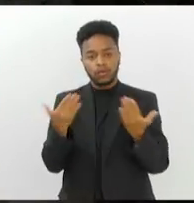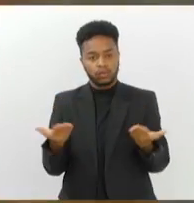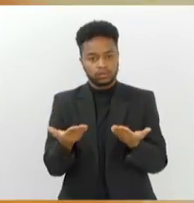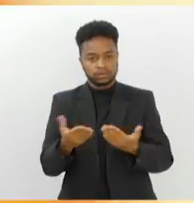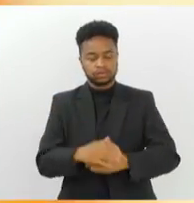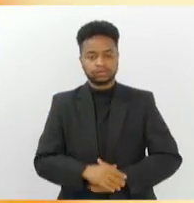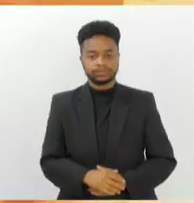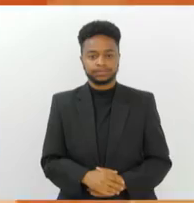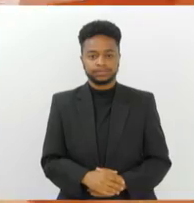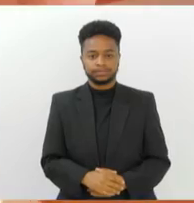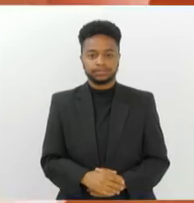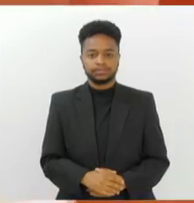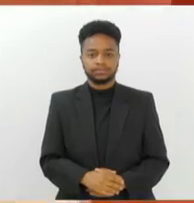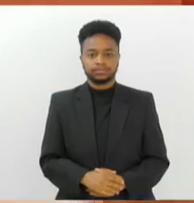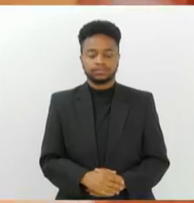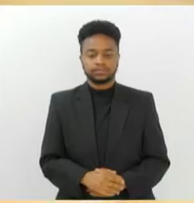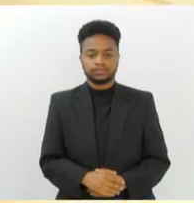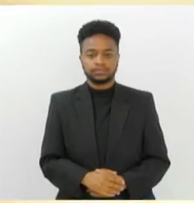hoje.